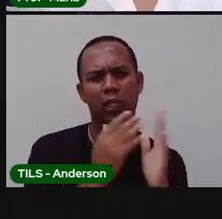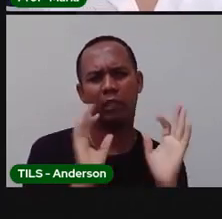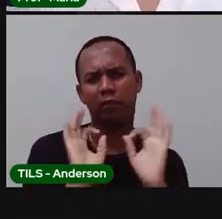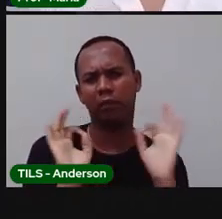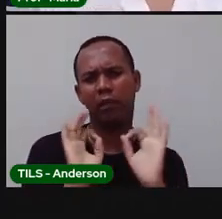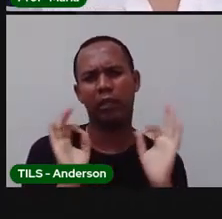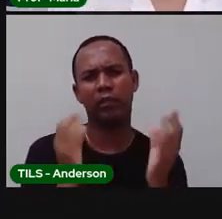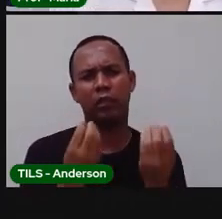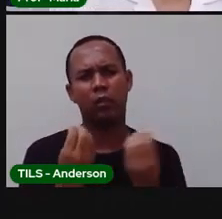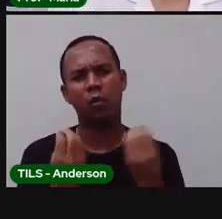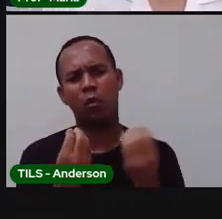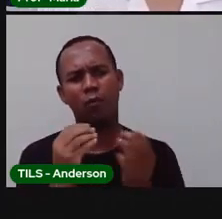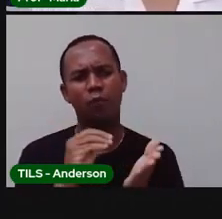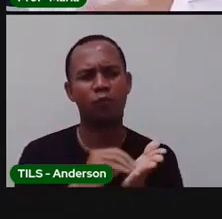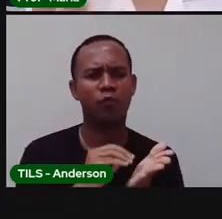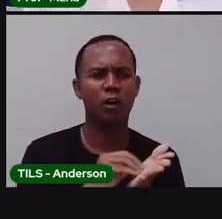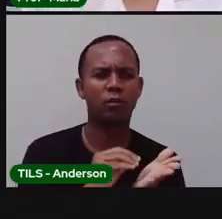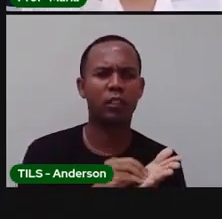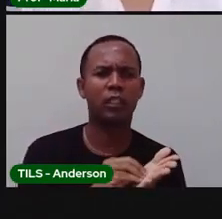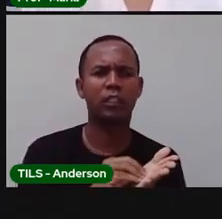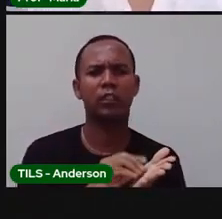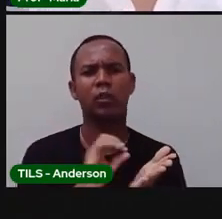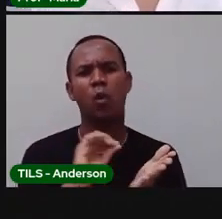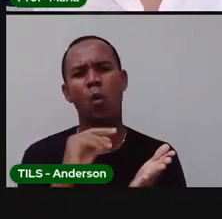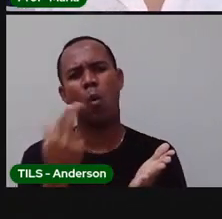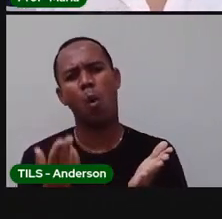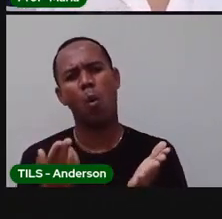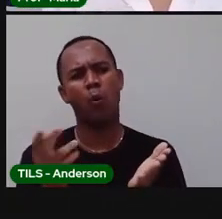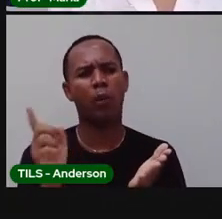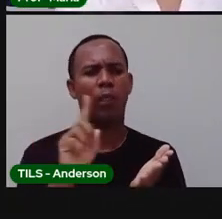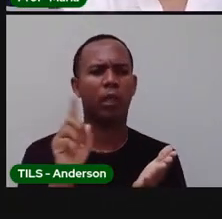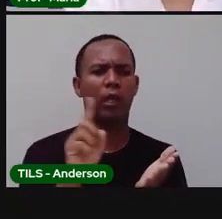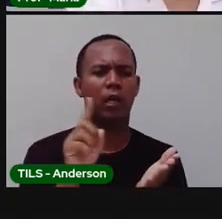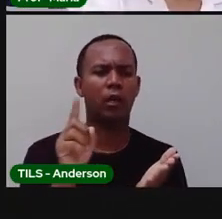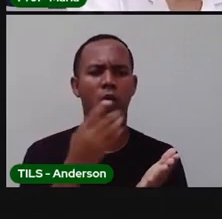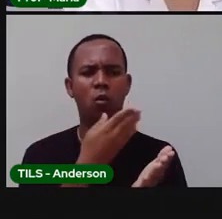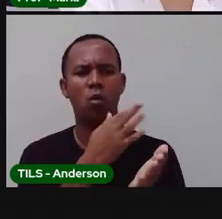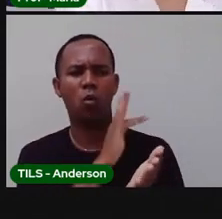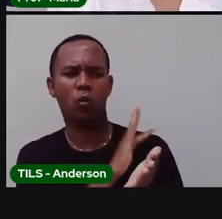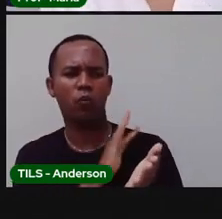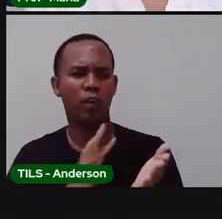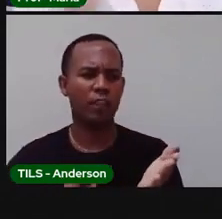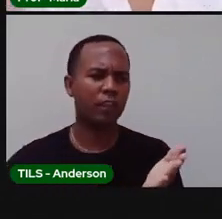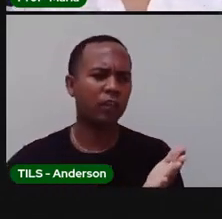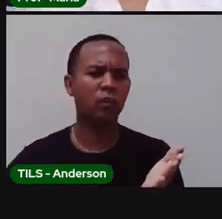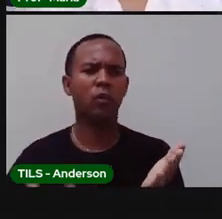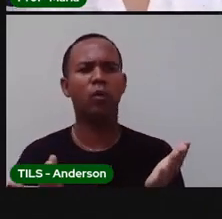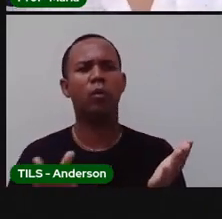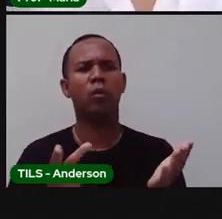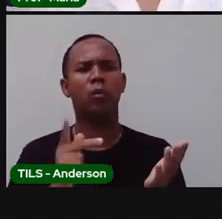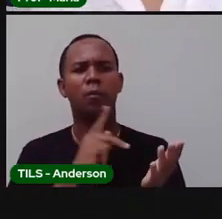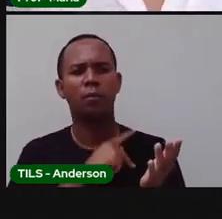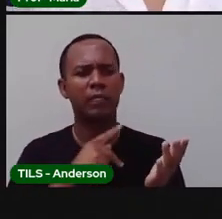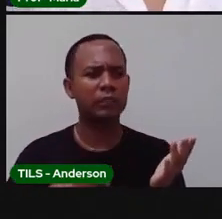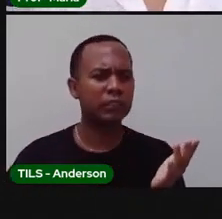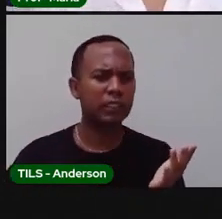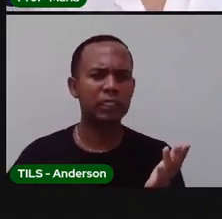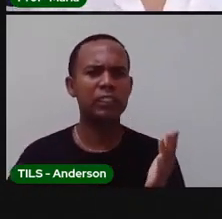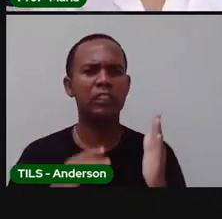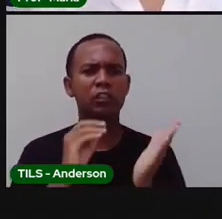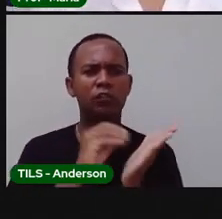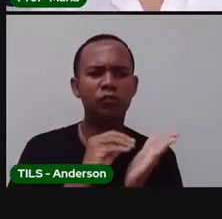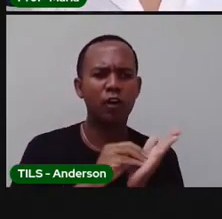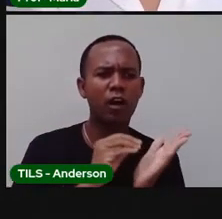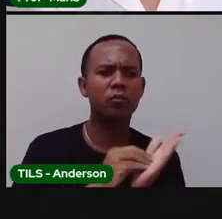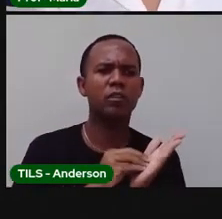escolar? Por que que está faltando isso? Por que que o governador não mandou isso? Por que que na escola chegou isso? Na minha não, né? E